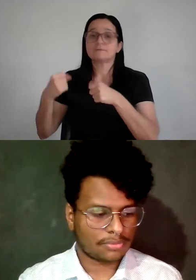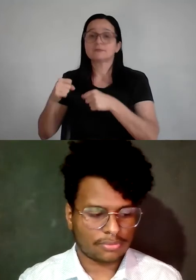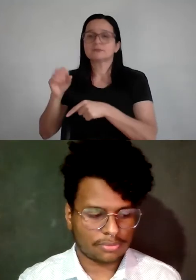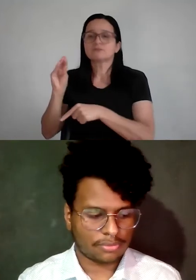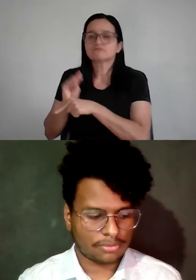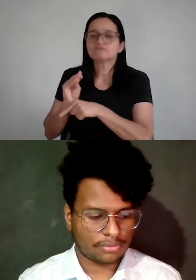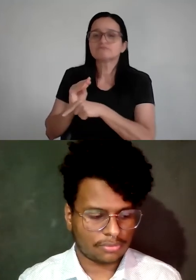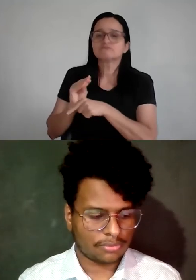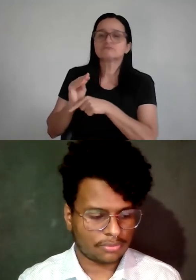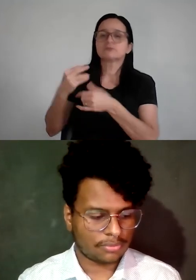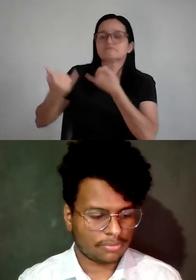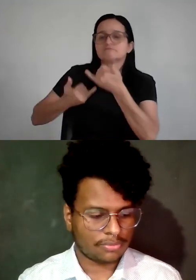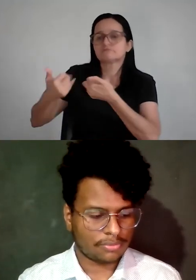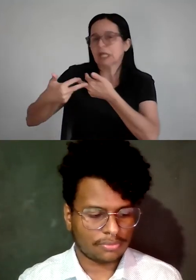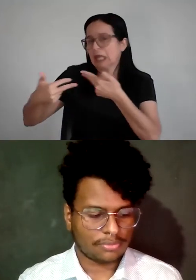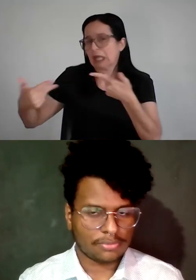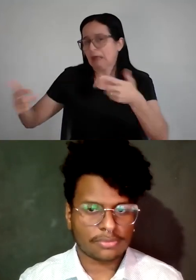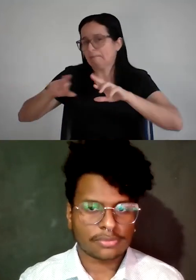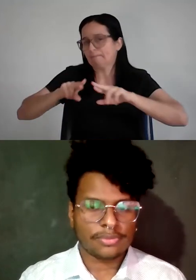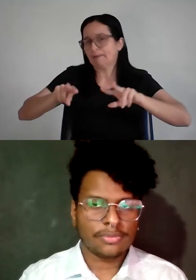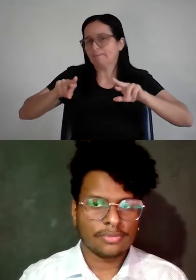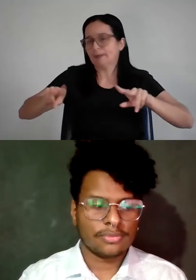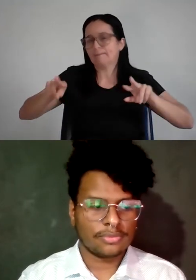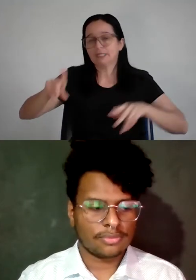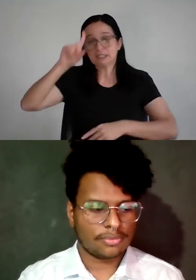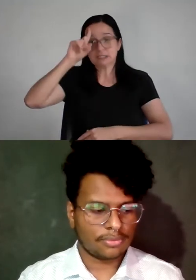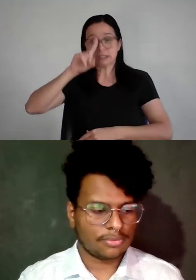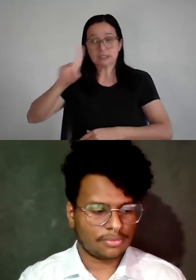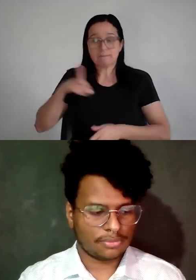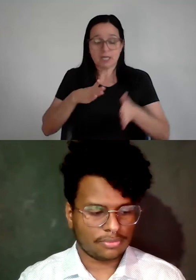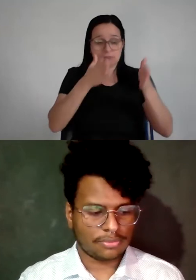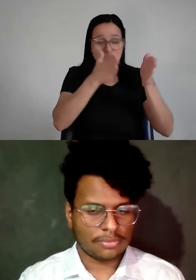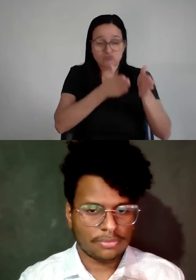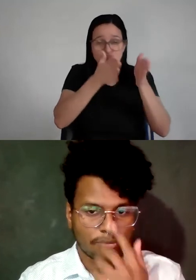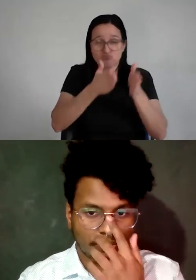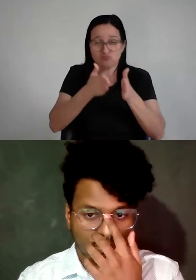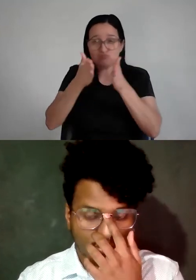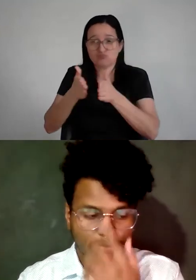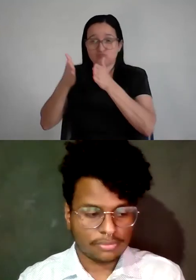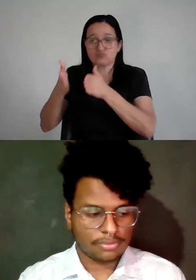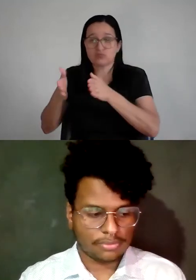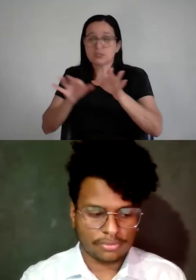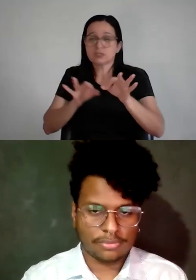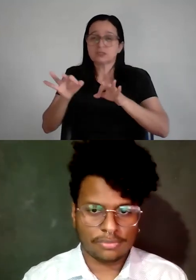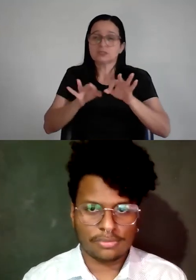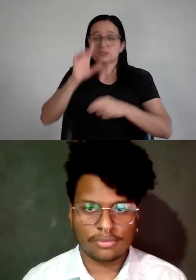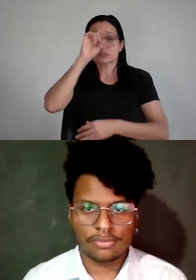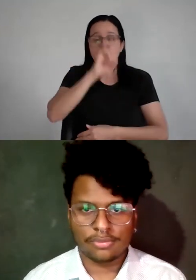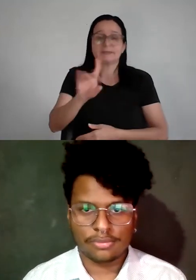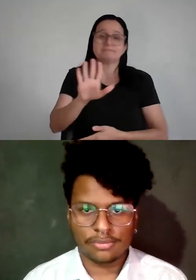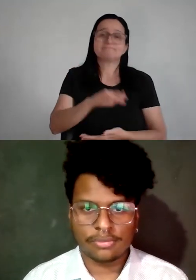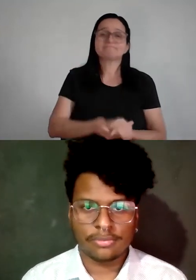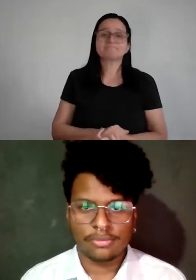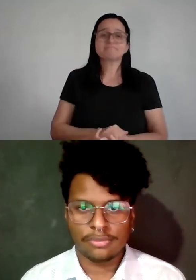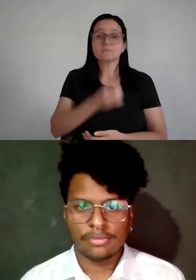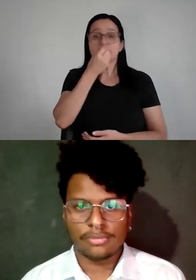lazer, e aí você vai administrando na semana, pega a semana e divide em fatias e vai separando. É legal você separar na sua